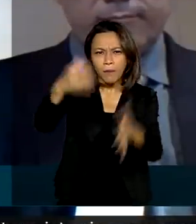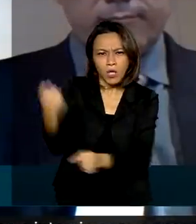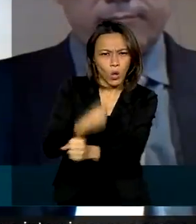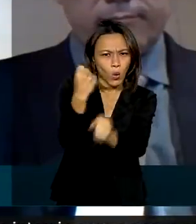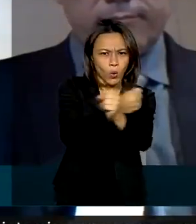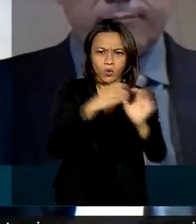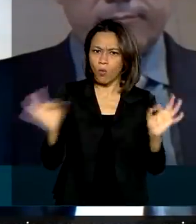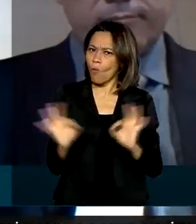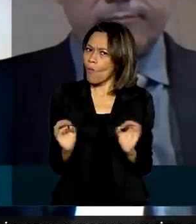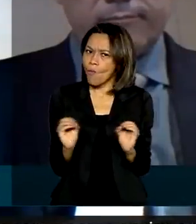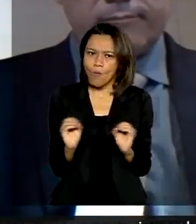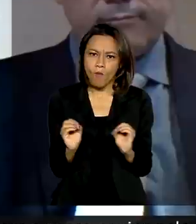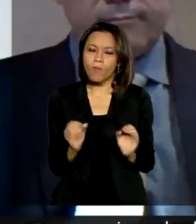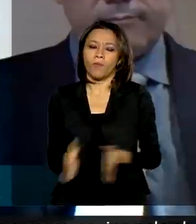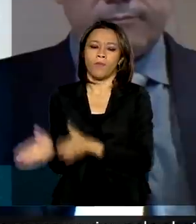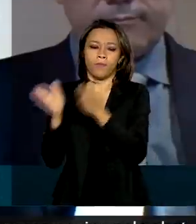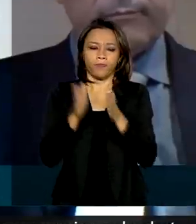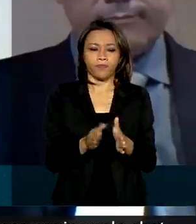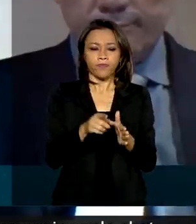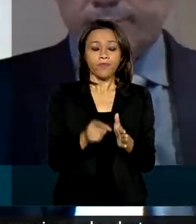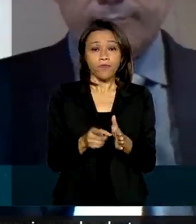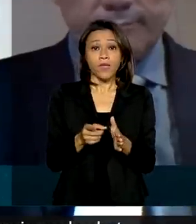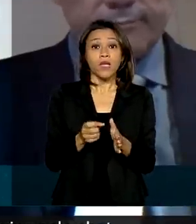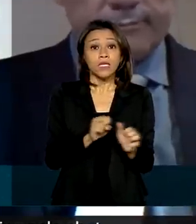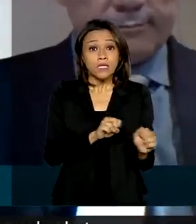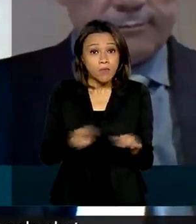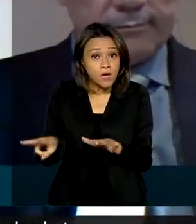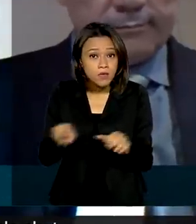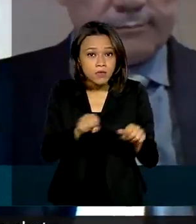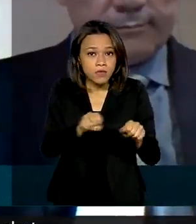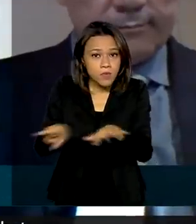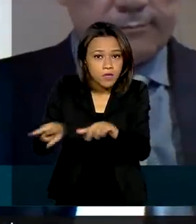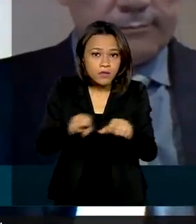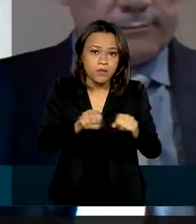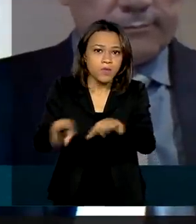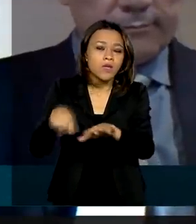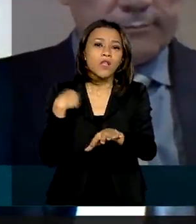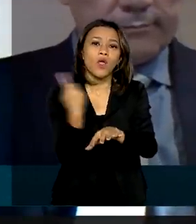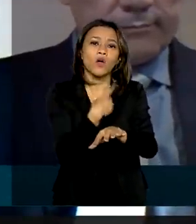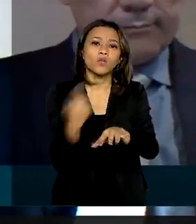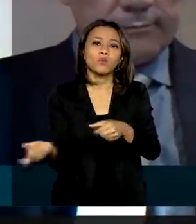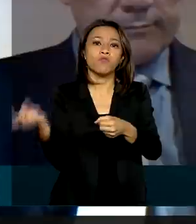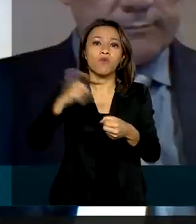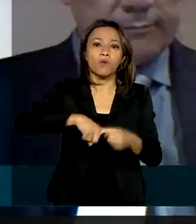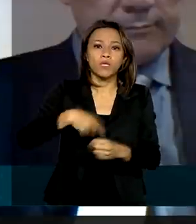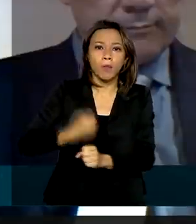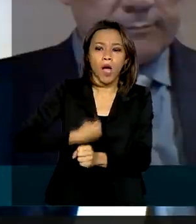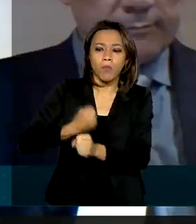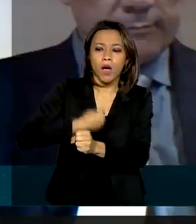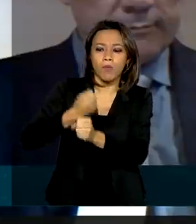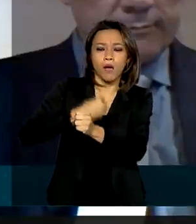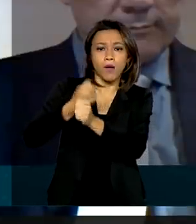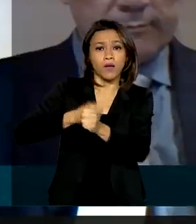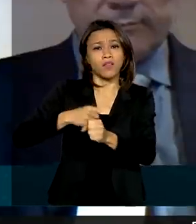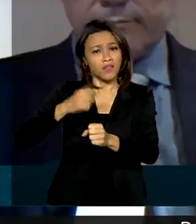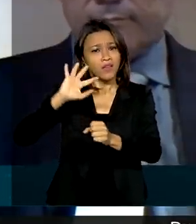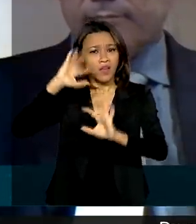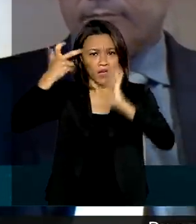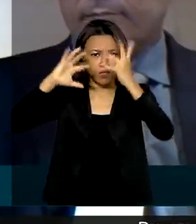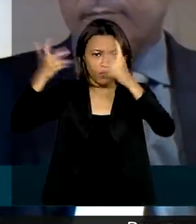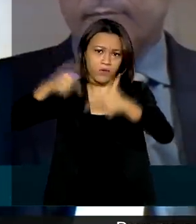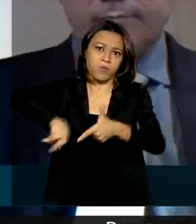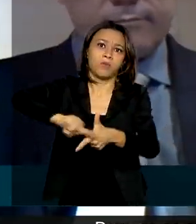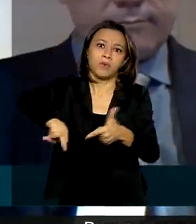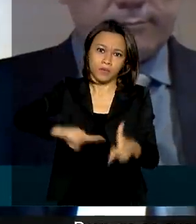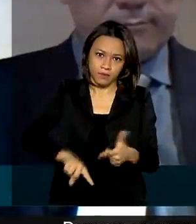Toda semana nós estamos retomando novas obras em função dos problemas que estão sendo atacados e resolvidos. Para